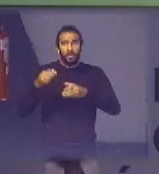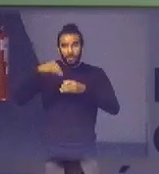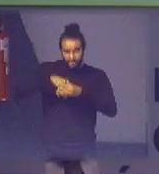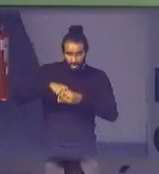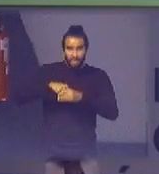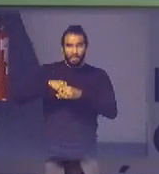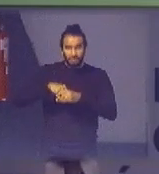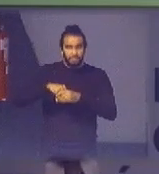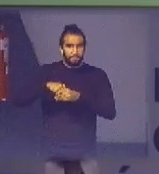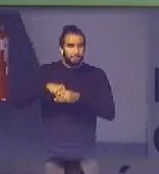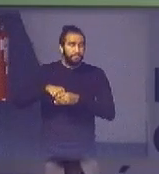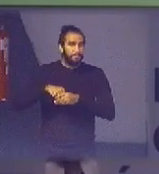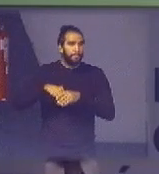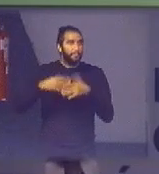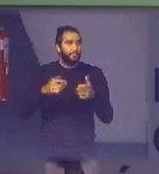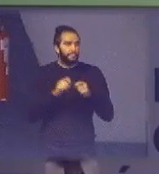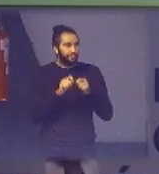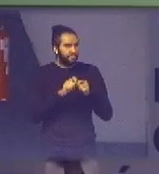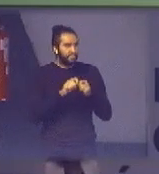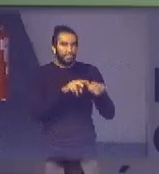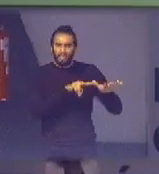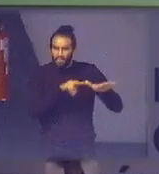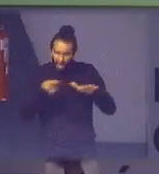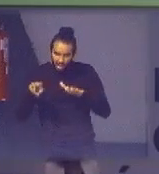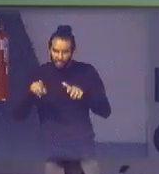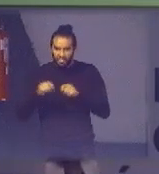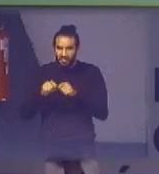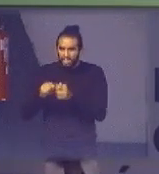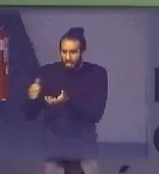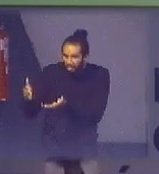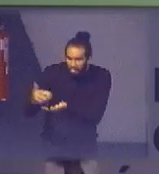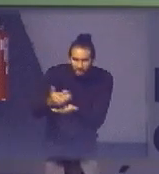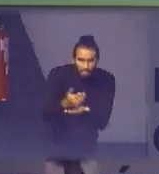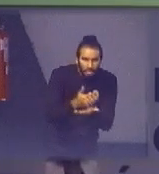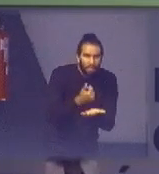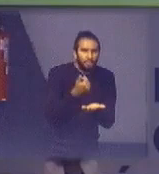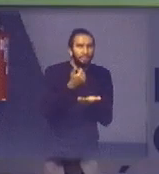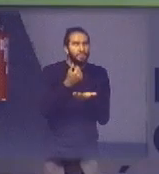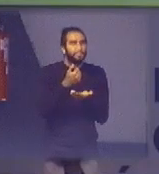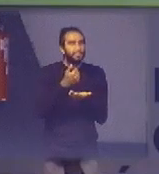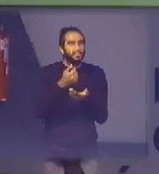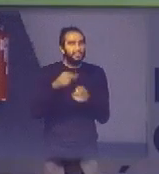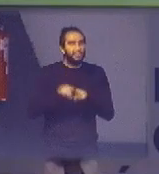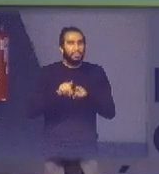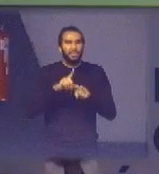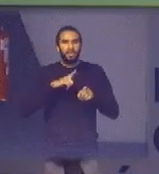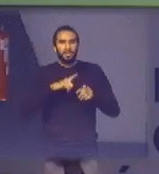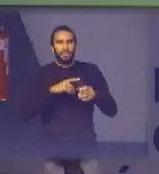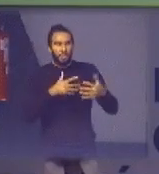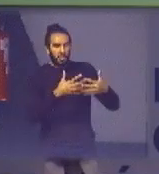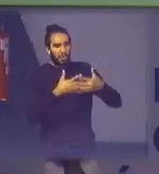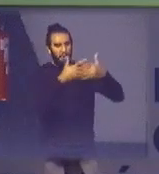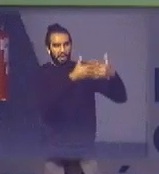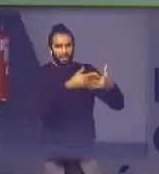então a gente fez ali uma semana toda com coletores colocando o caminhãozinho nosso